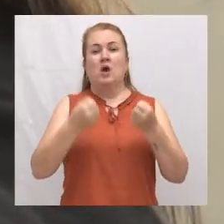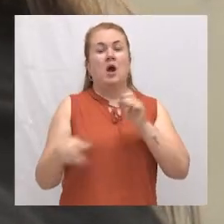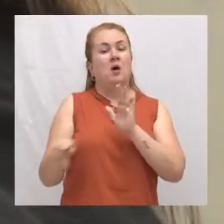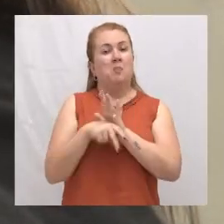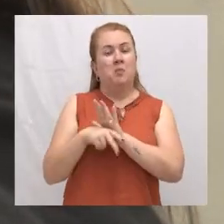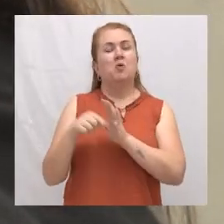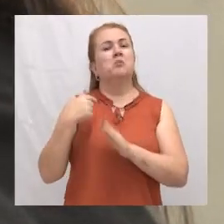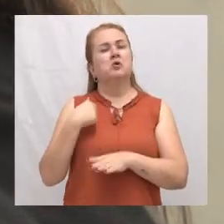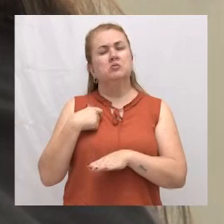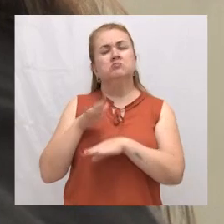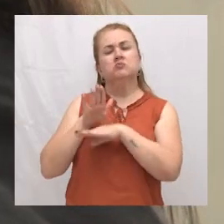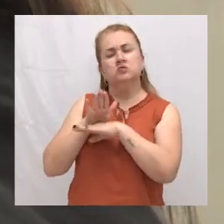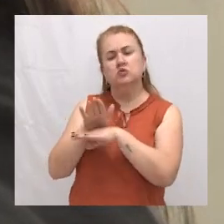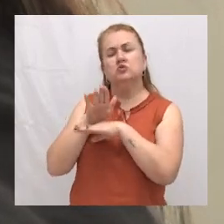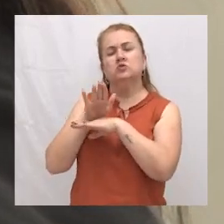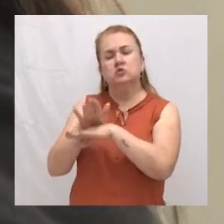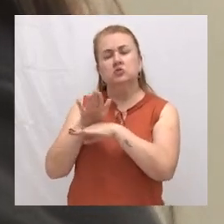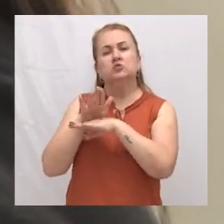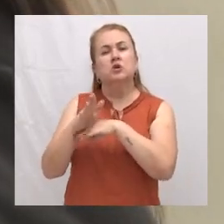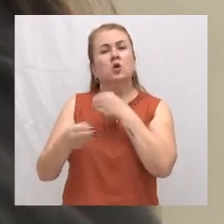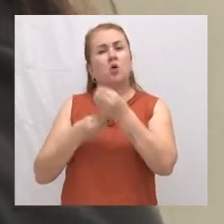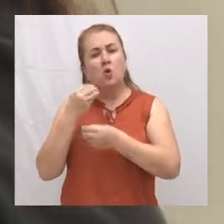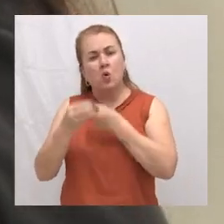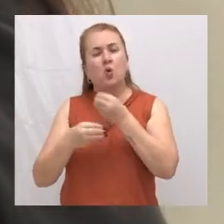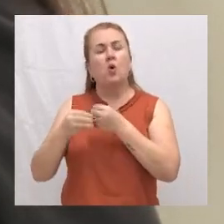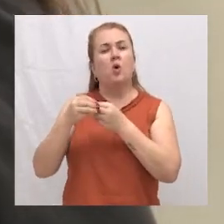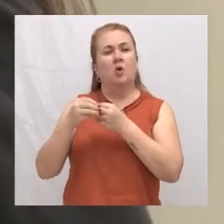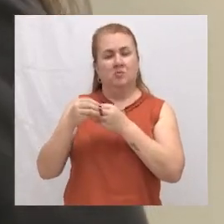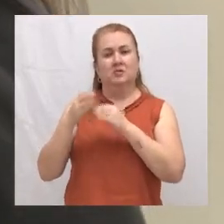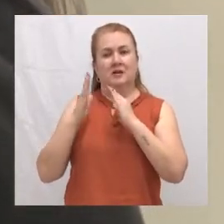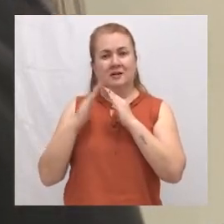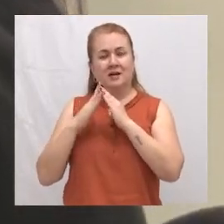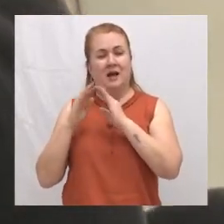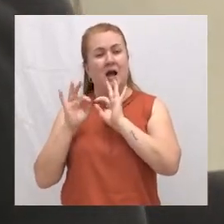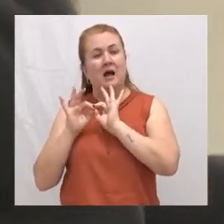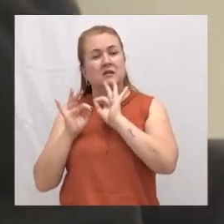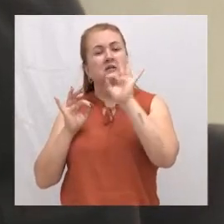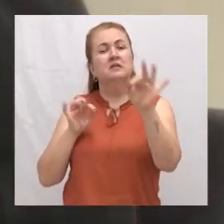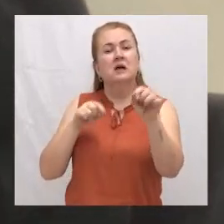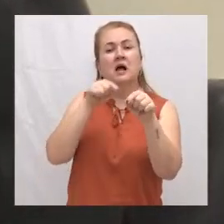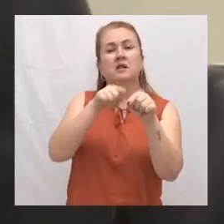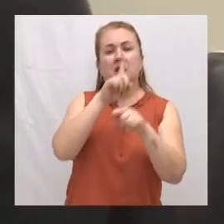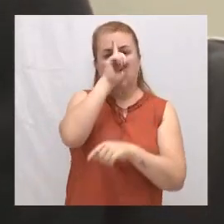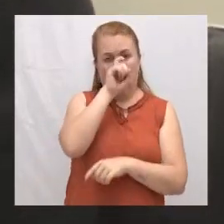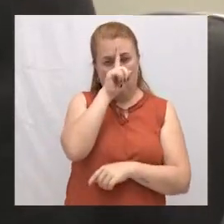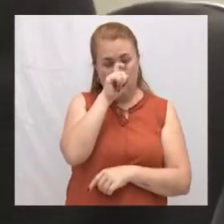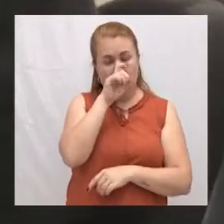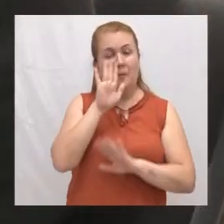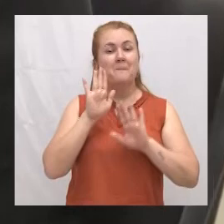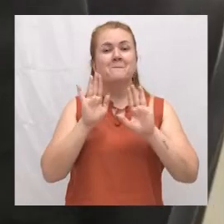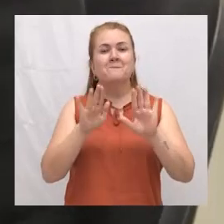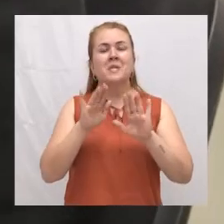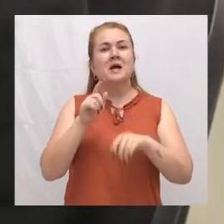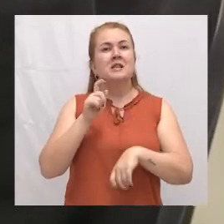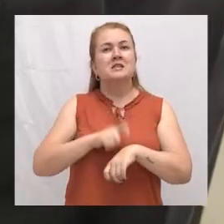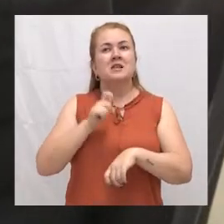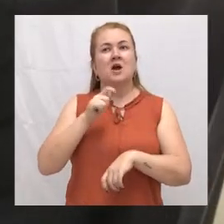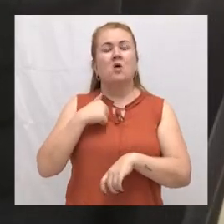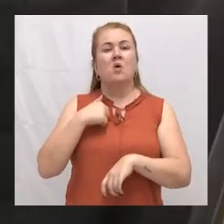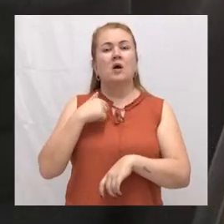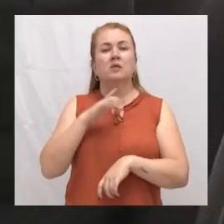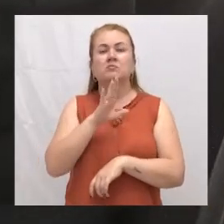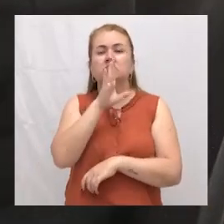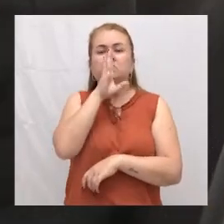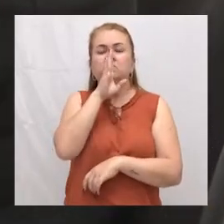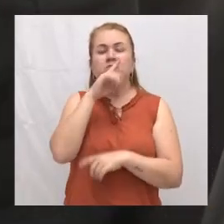E eu fui orientando da saída da casa dela até no hospital. Na hora que eu pus o telefone no mudo para me